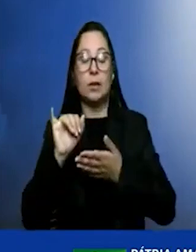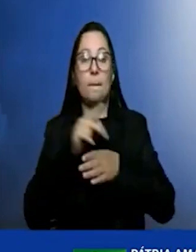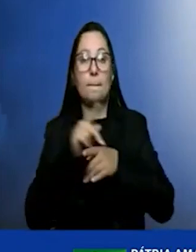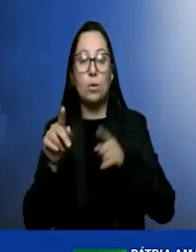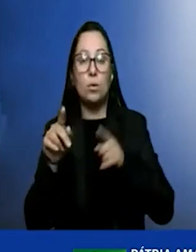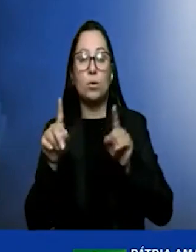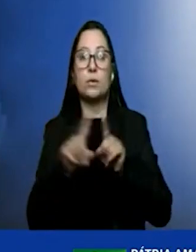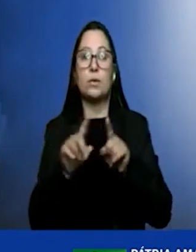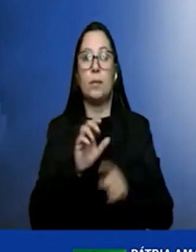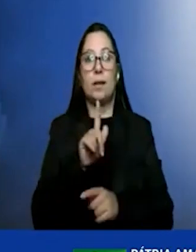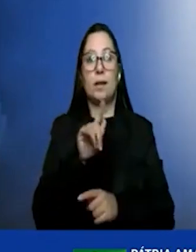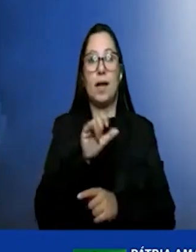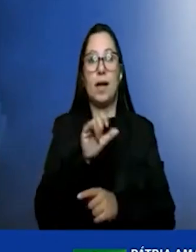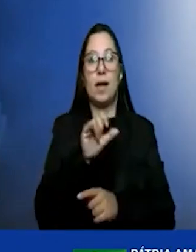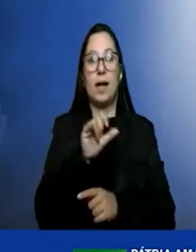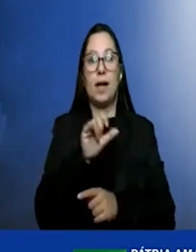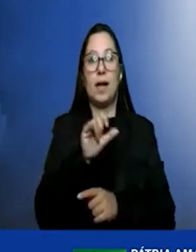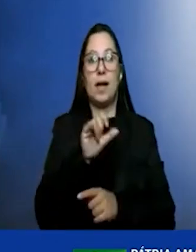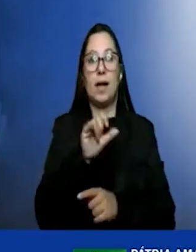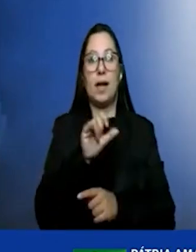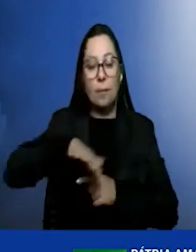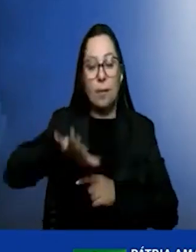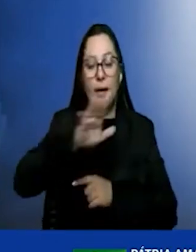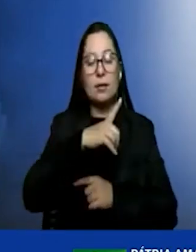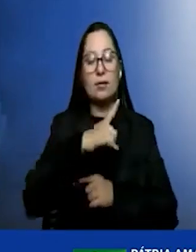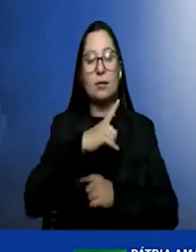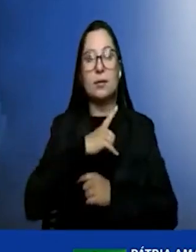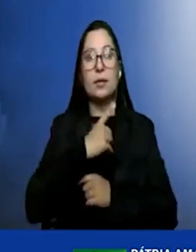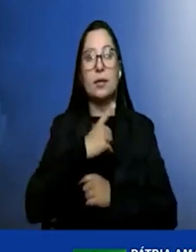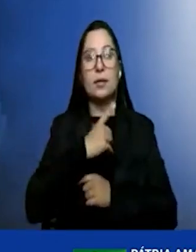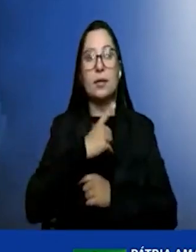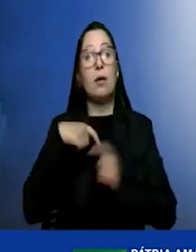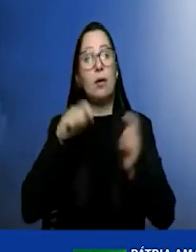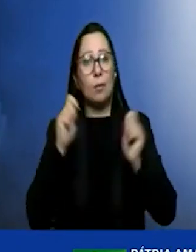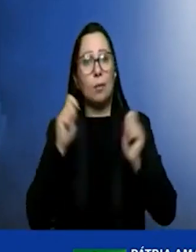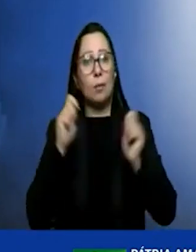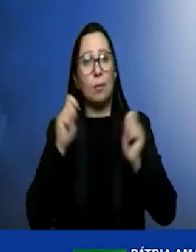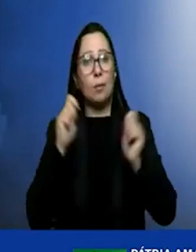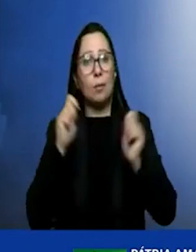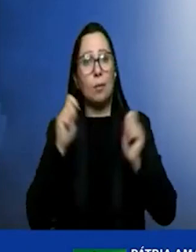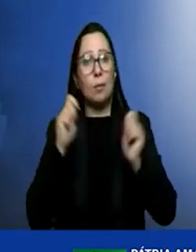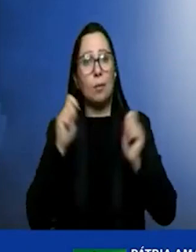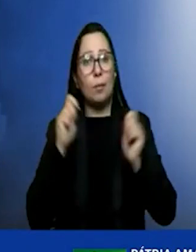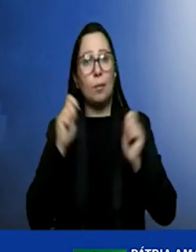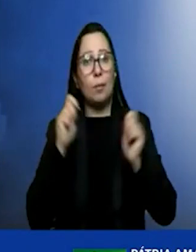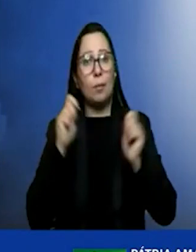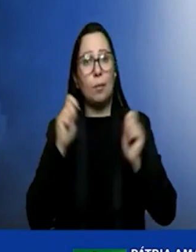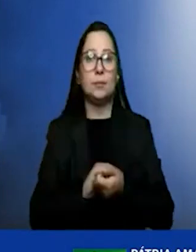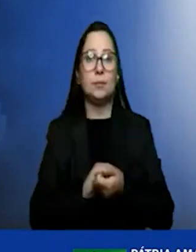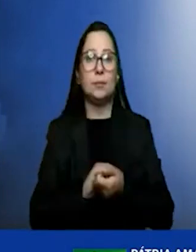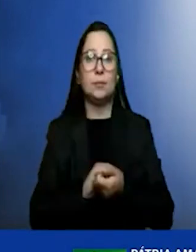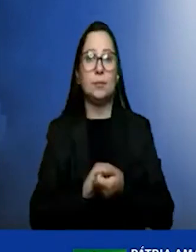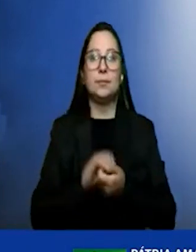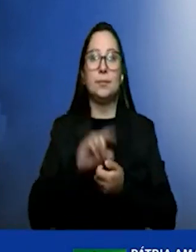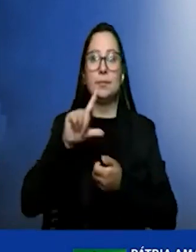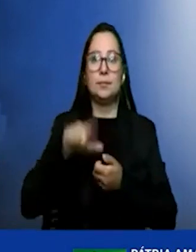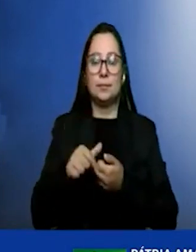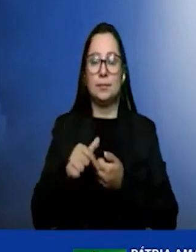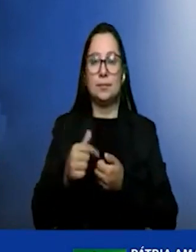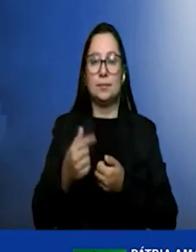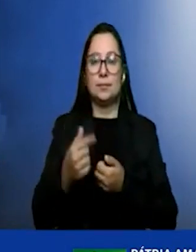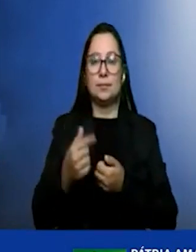como um mercado já existente. Por nós não podemos pensar e aí vamos explorar esse assunto um pouquinho com os dois nossos amigos que estão